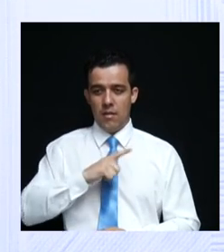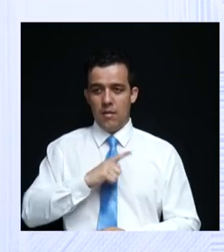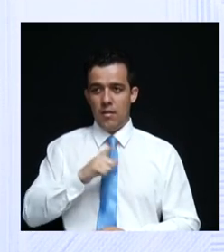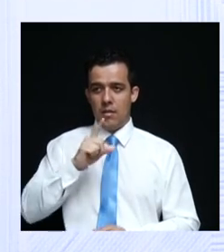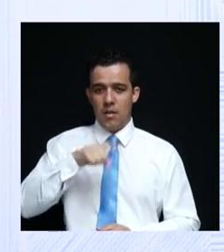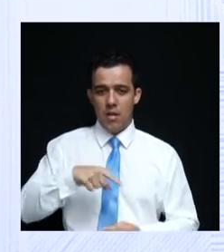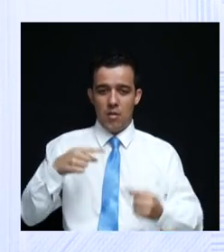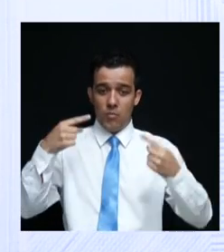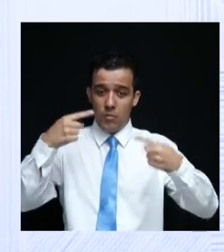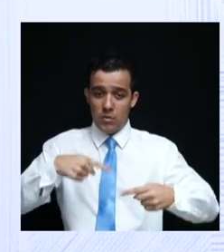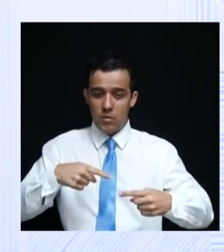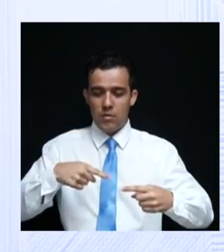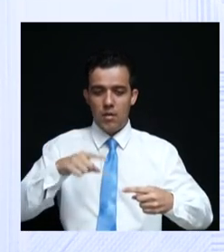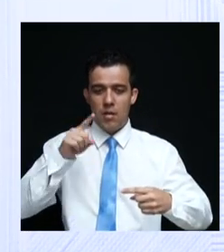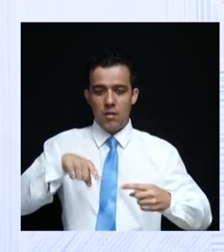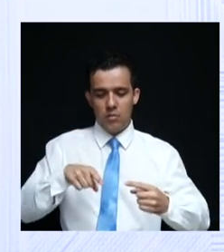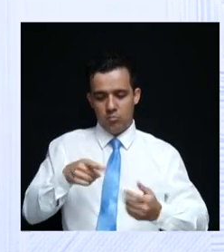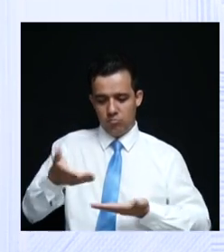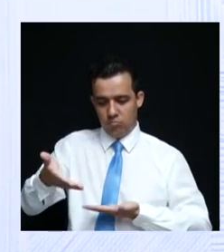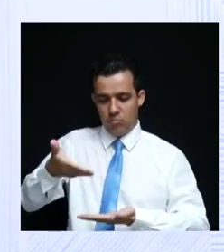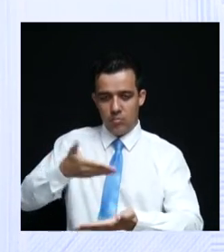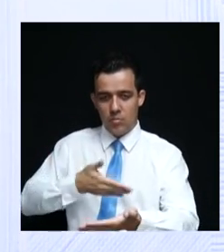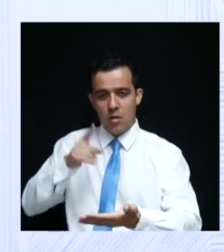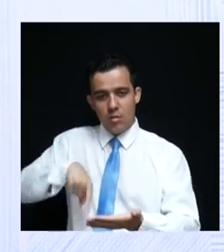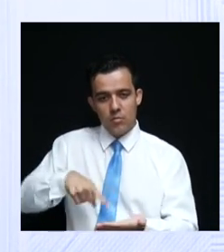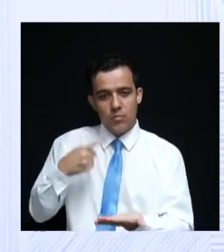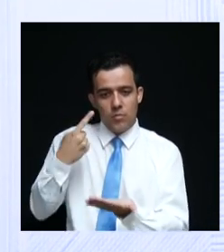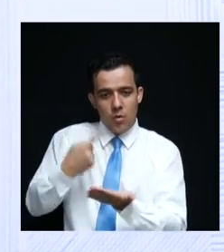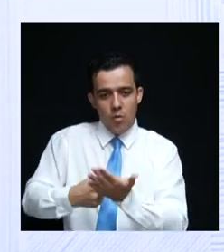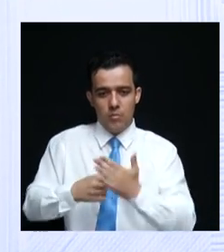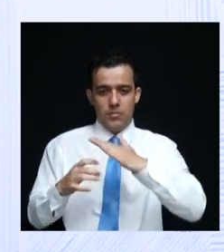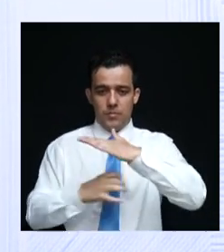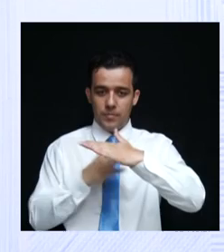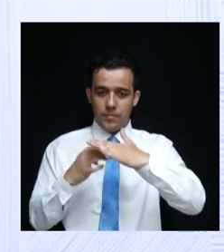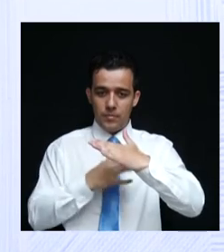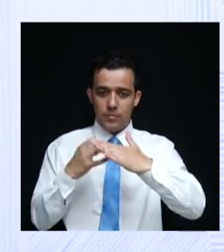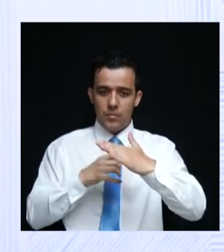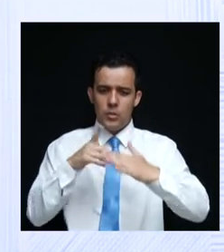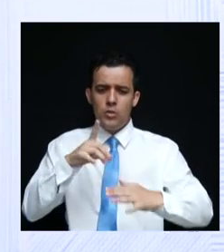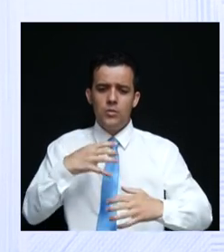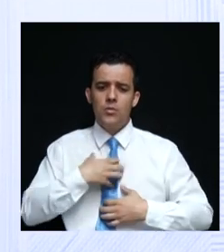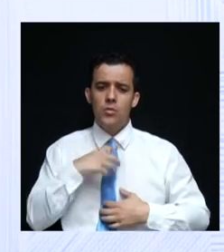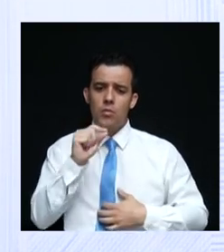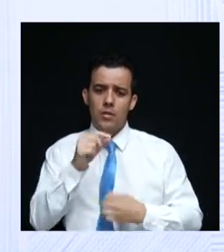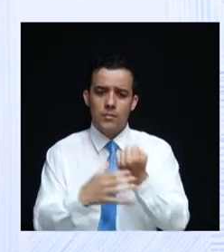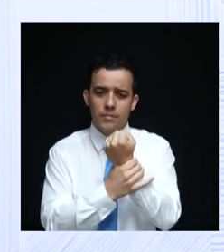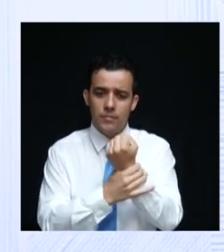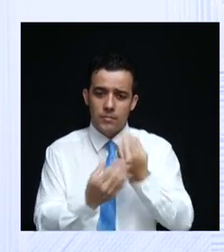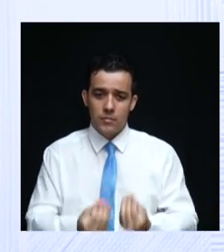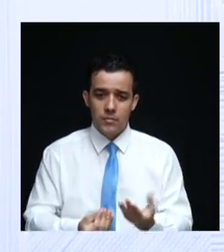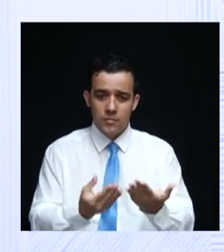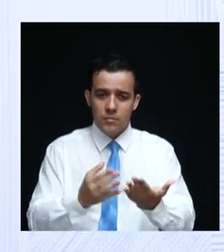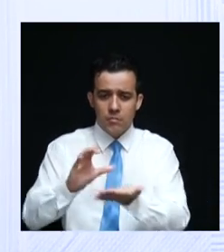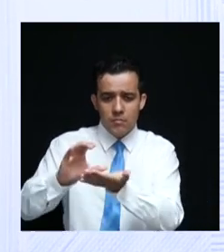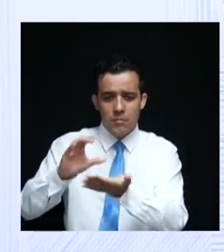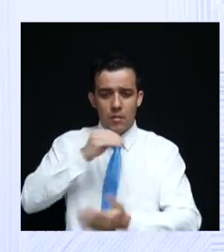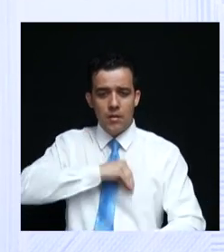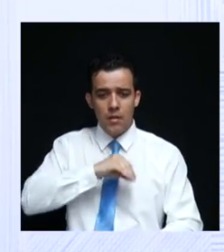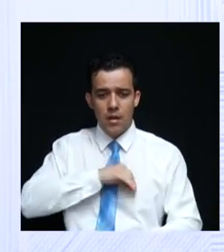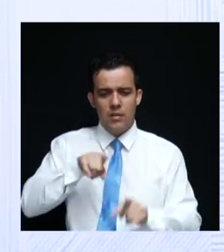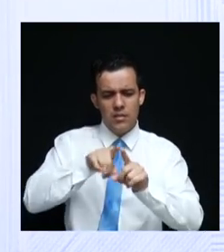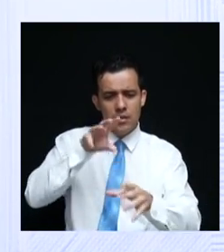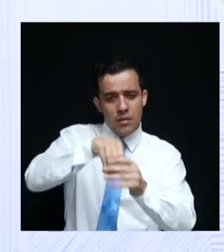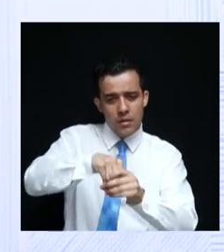de contrapartida social, desde que haja um comprometimento das empresas no sentido de garantir trabalho e renda para as cidades.